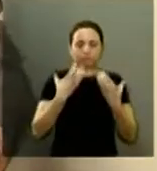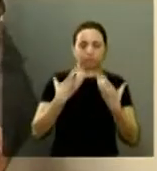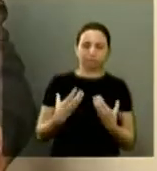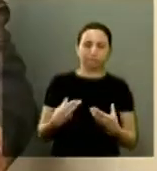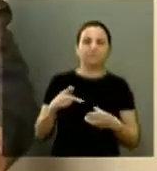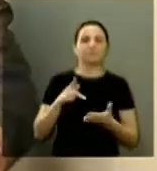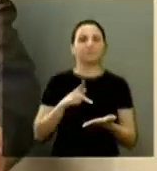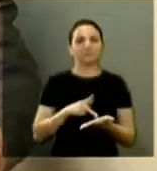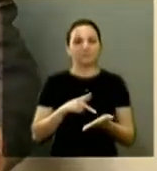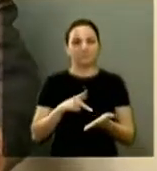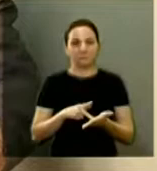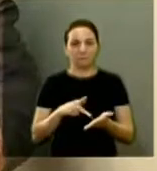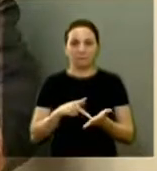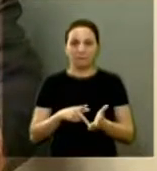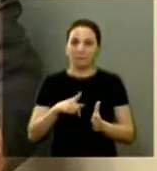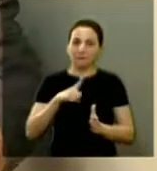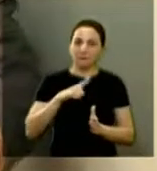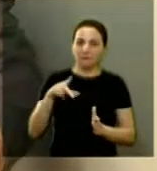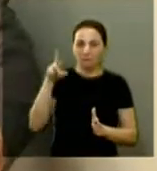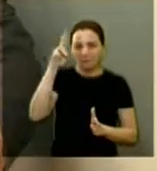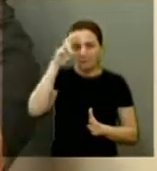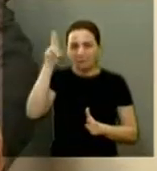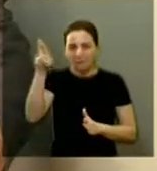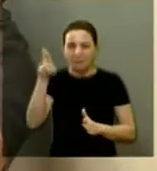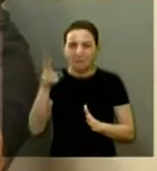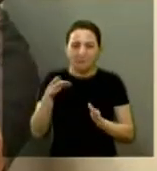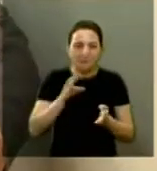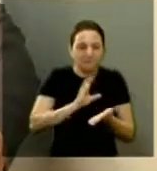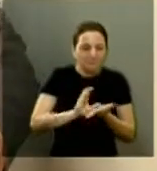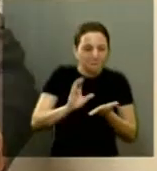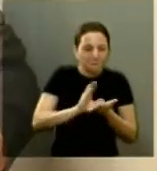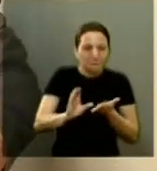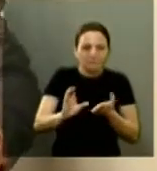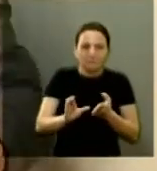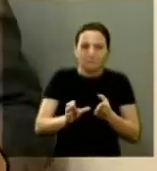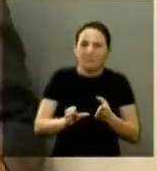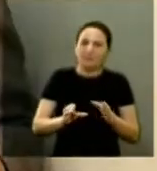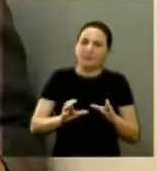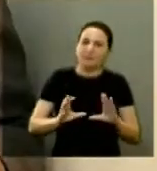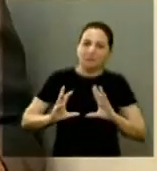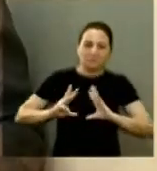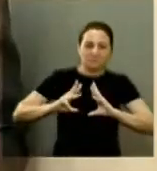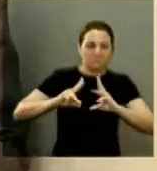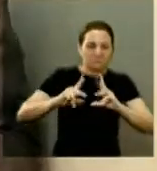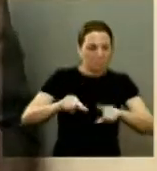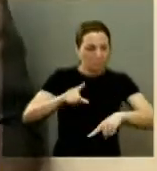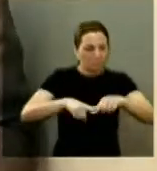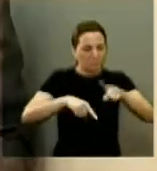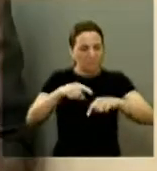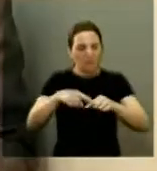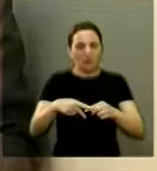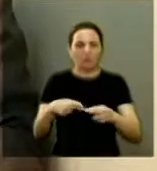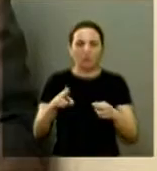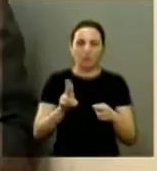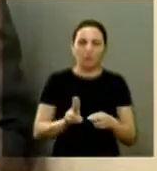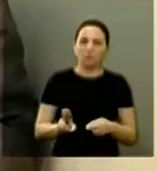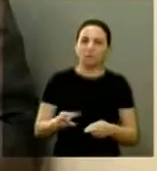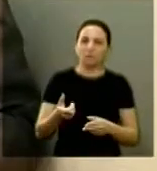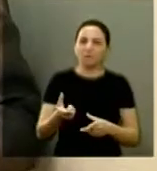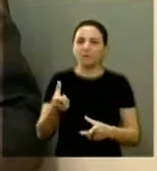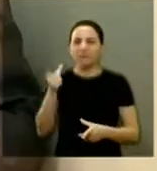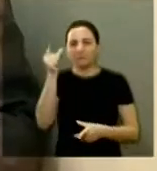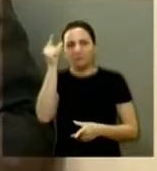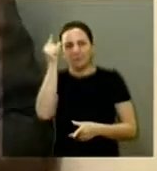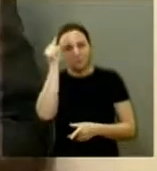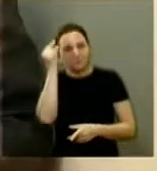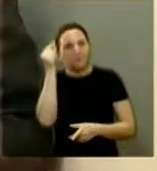mais com os grandes coronéis que tem para investir pesado caminhões e caminhões de materiais enquanto a gente no sufoco pede alguma